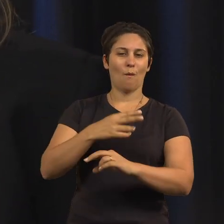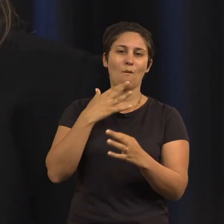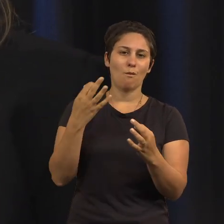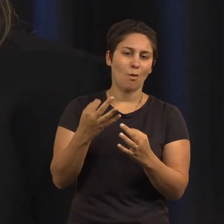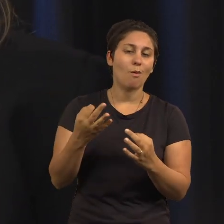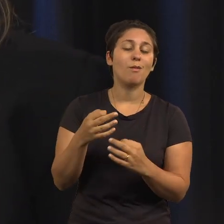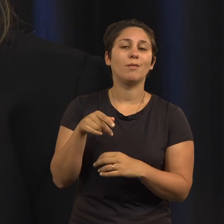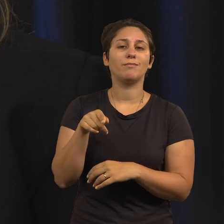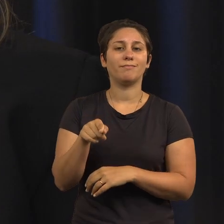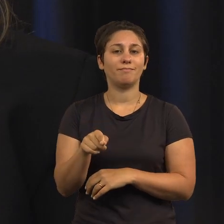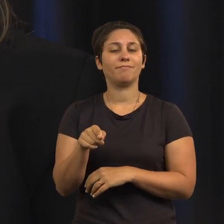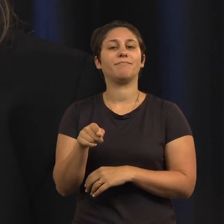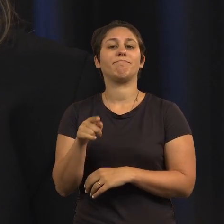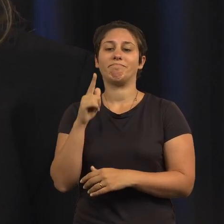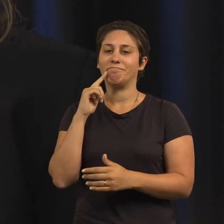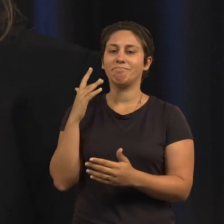inclusive,